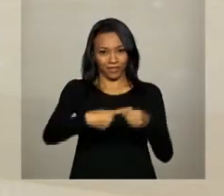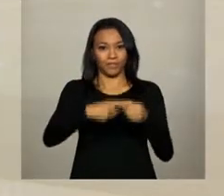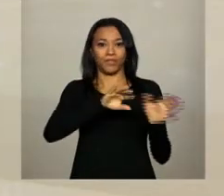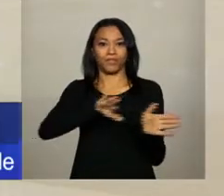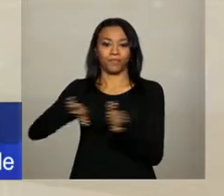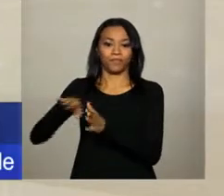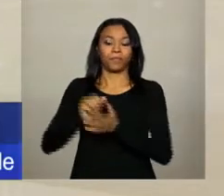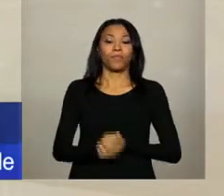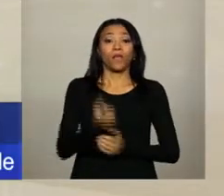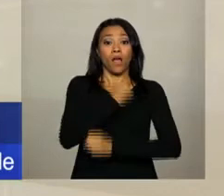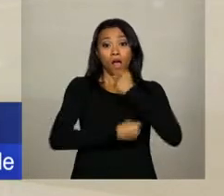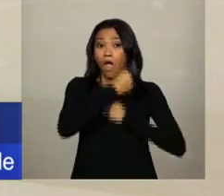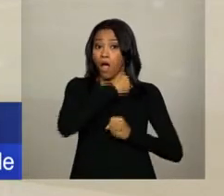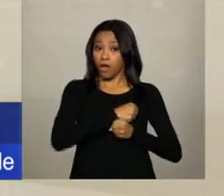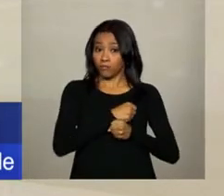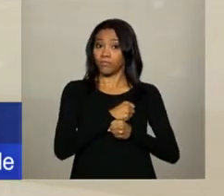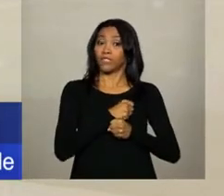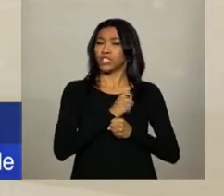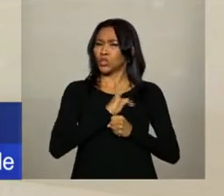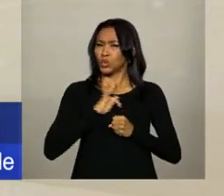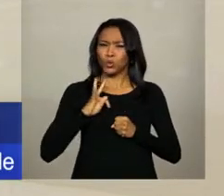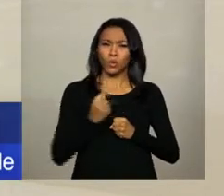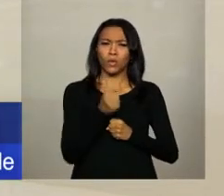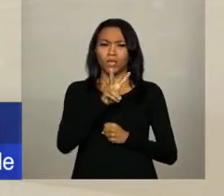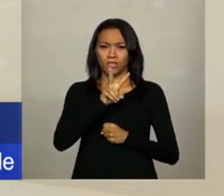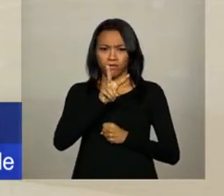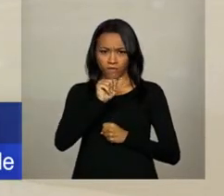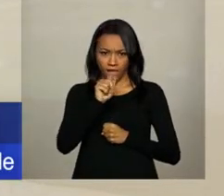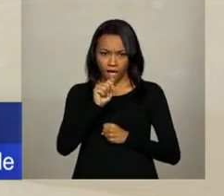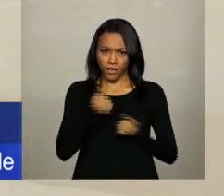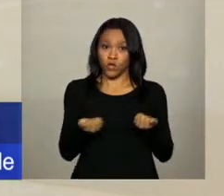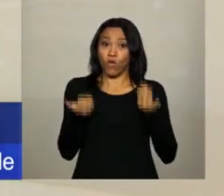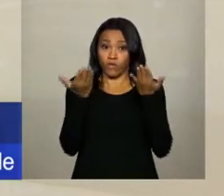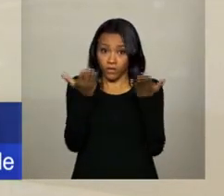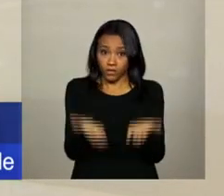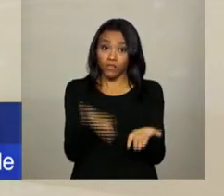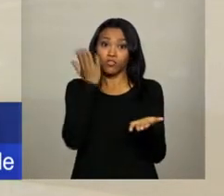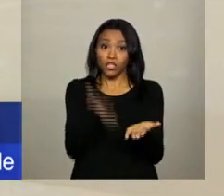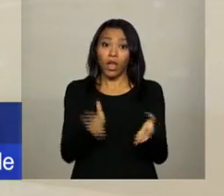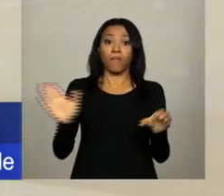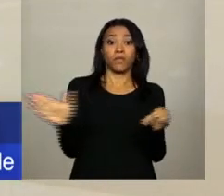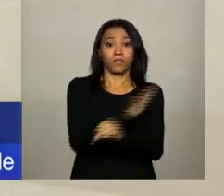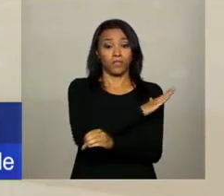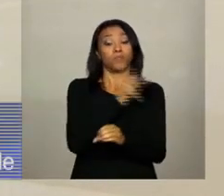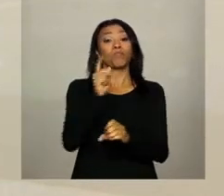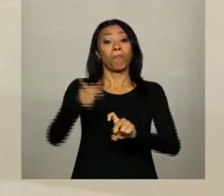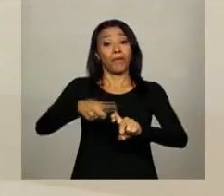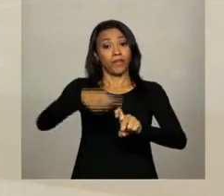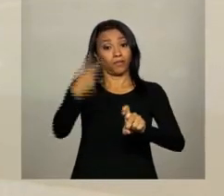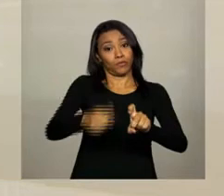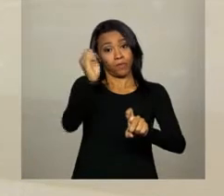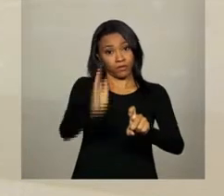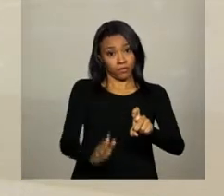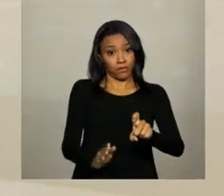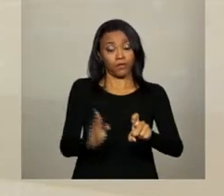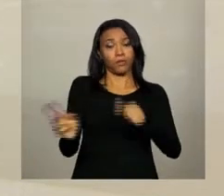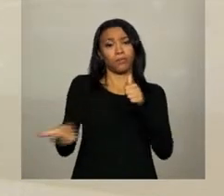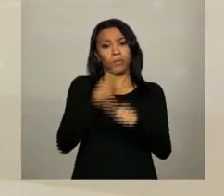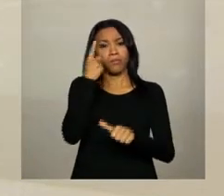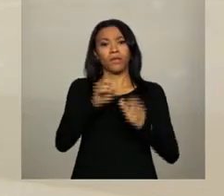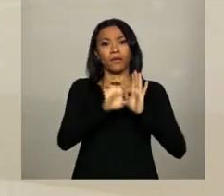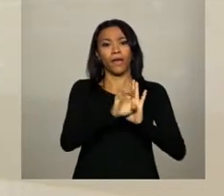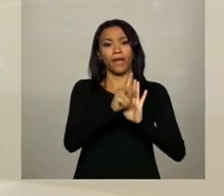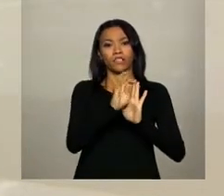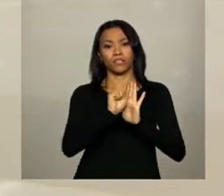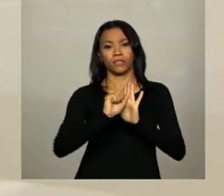ano passado, todas as vagas oferecidas no programa foram preenchidas por médicos brasileiros. E o primeiro edital de